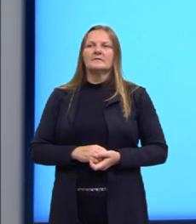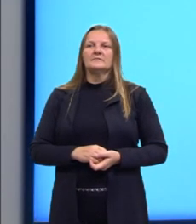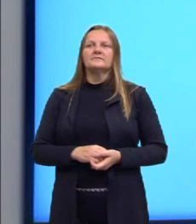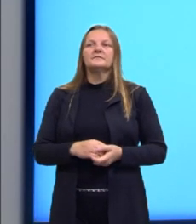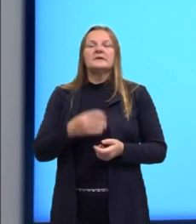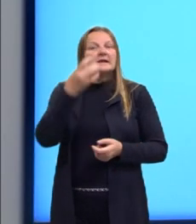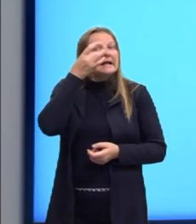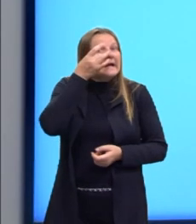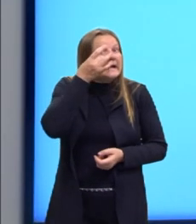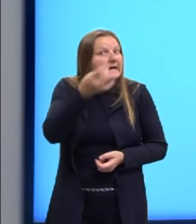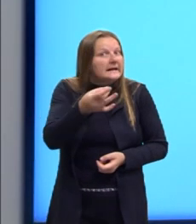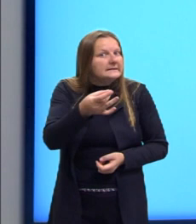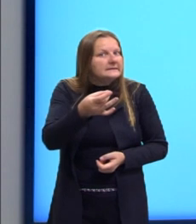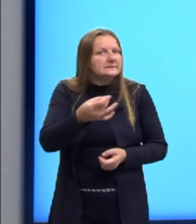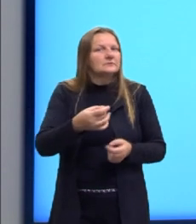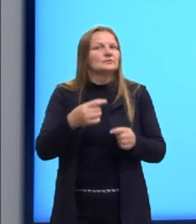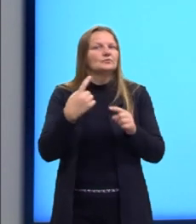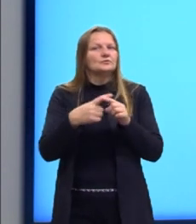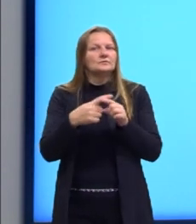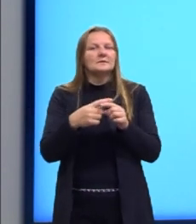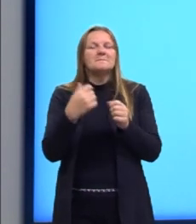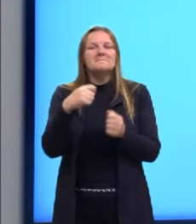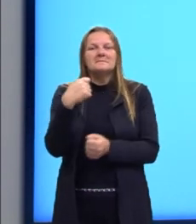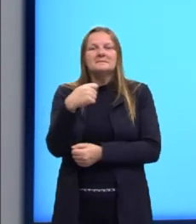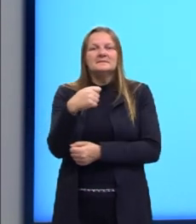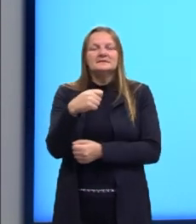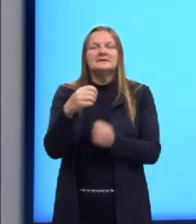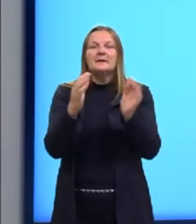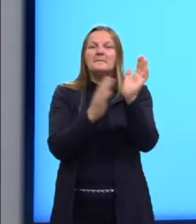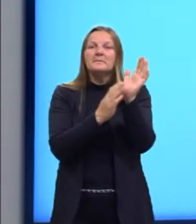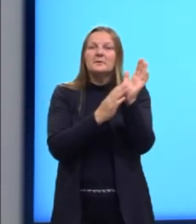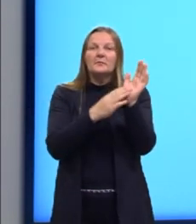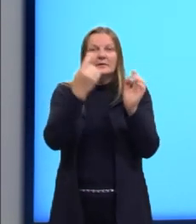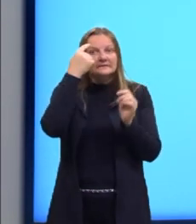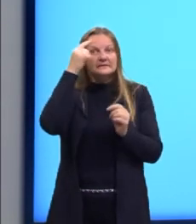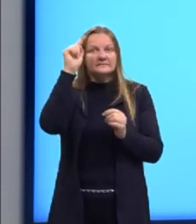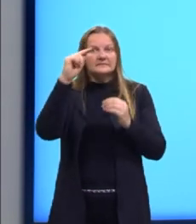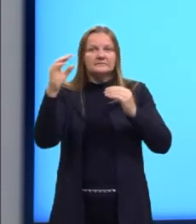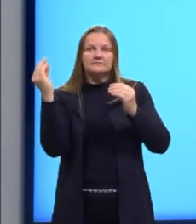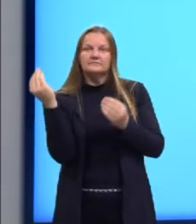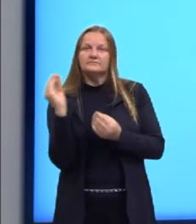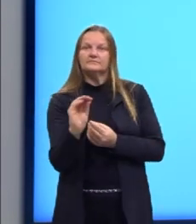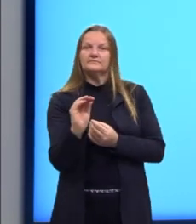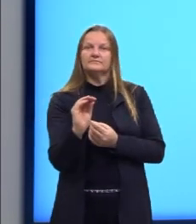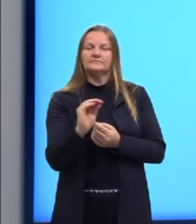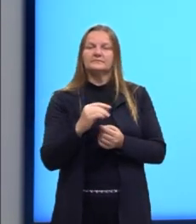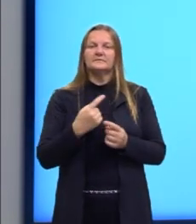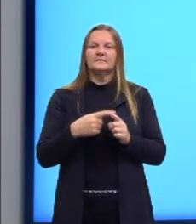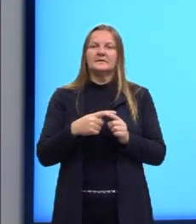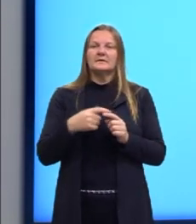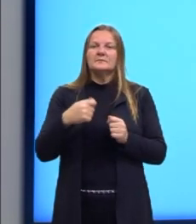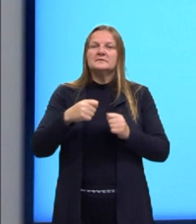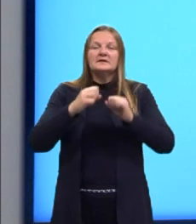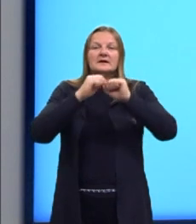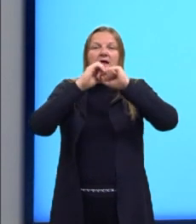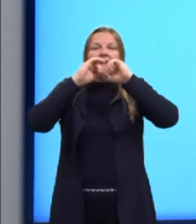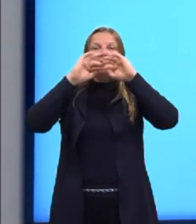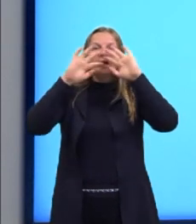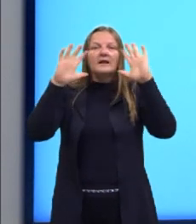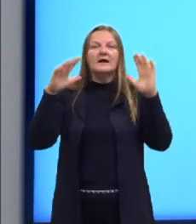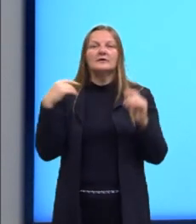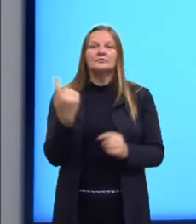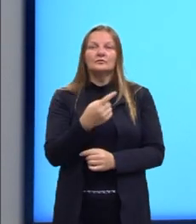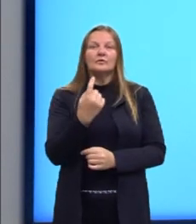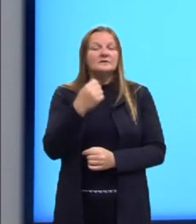E atenção! Então, essa proposta de intervenção, isso aqui precisa ficar muito claro para